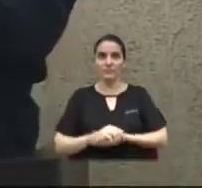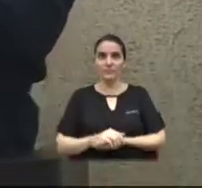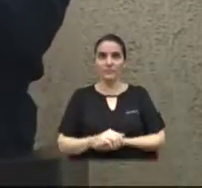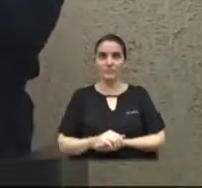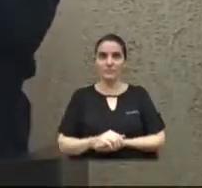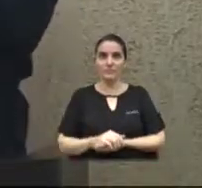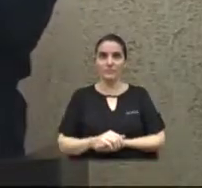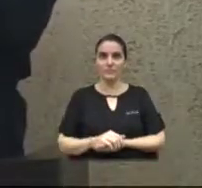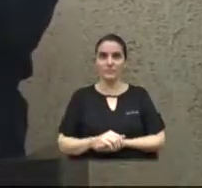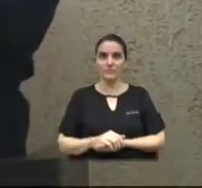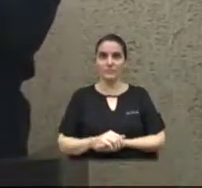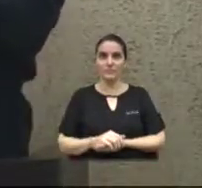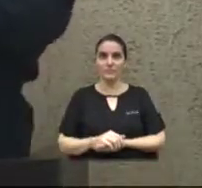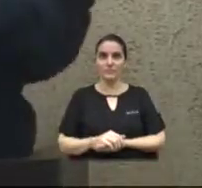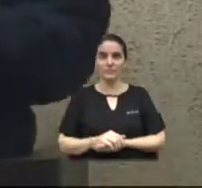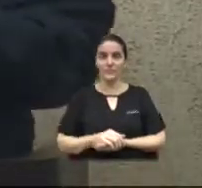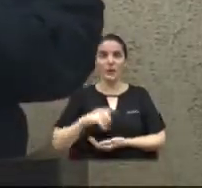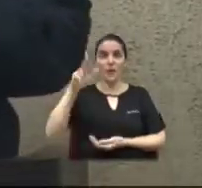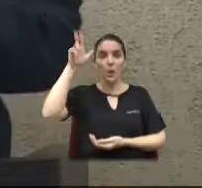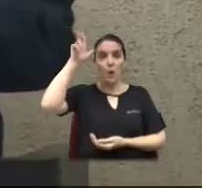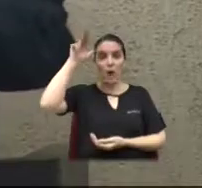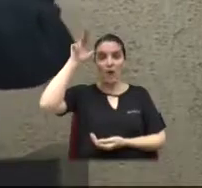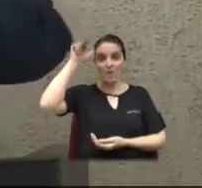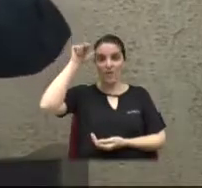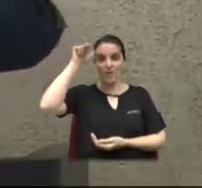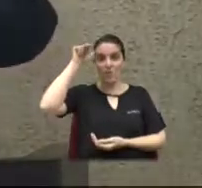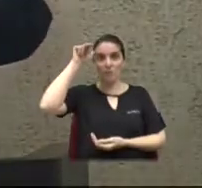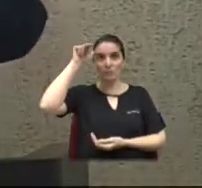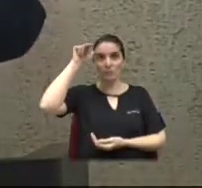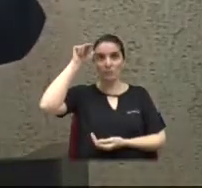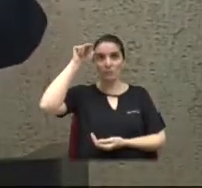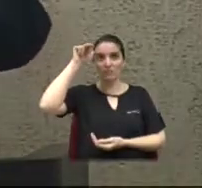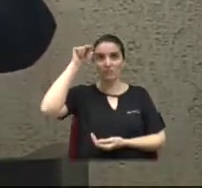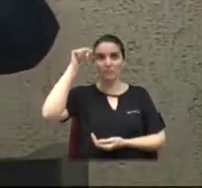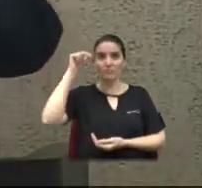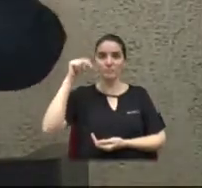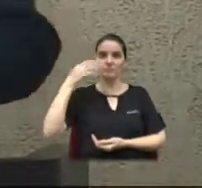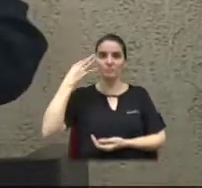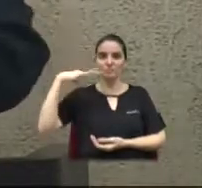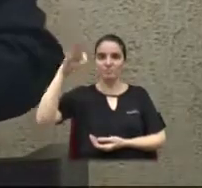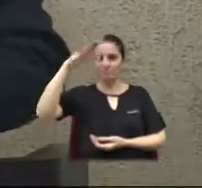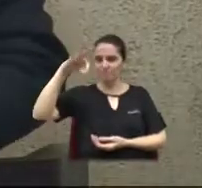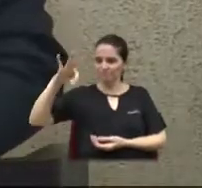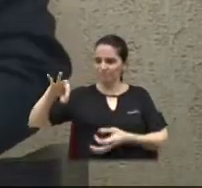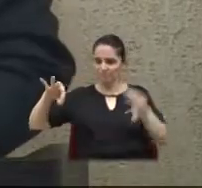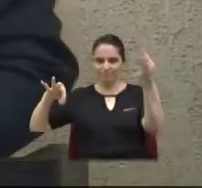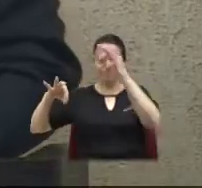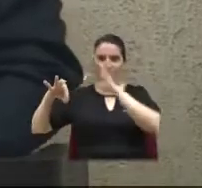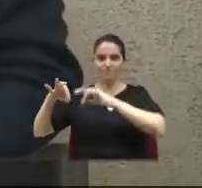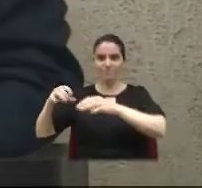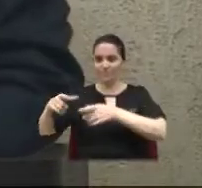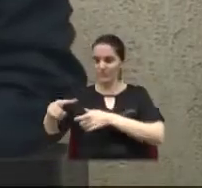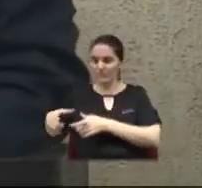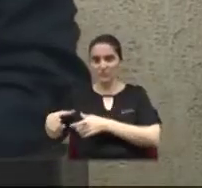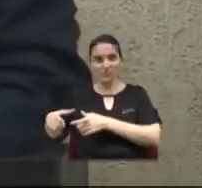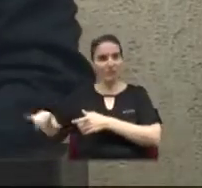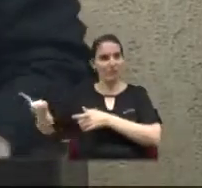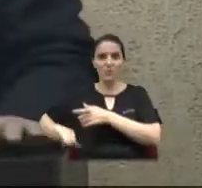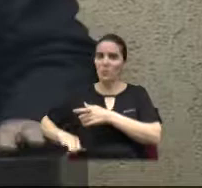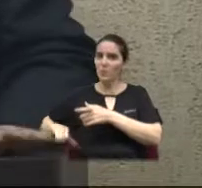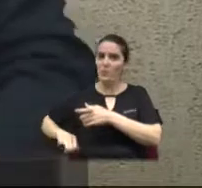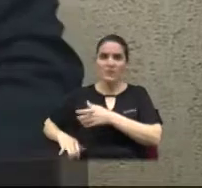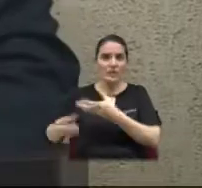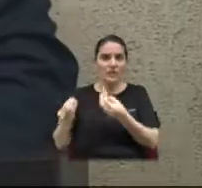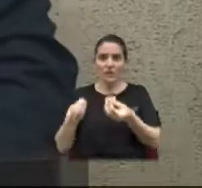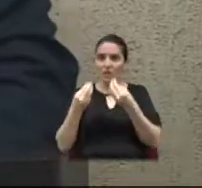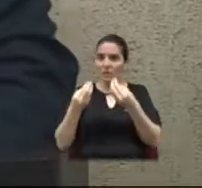como que está esse cavalo. Então, vocês têm uma ideia do que é que o bairro Jaguari está sofrendo com moscas?